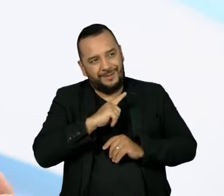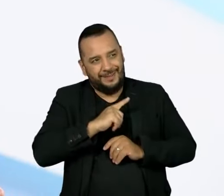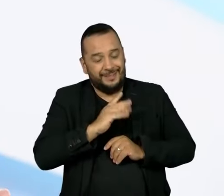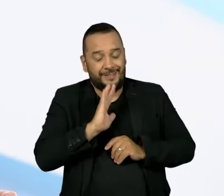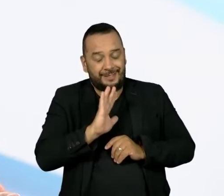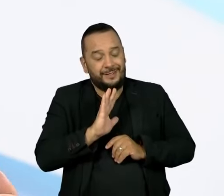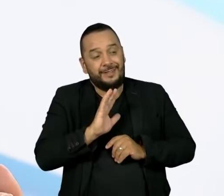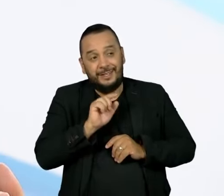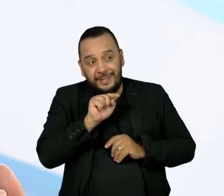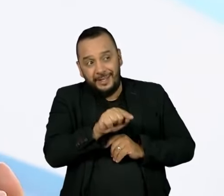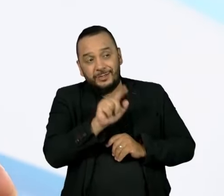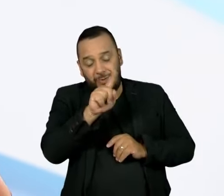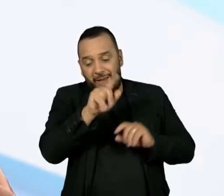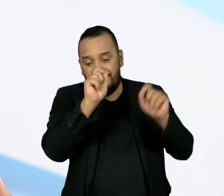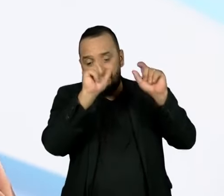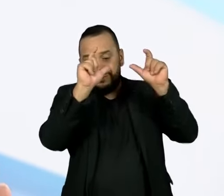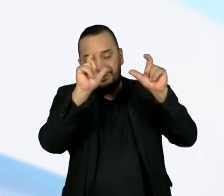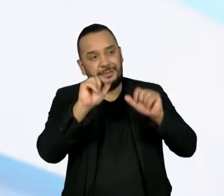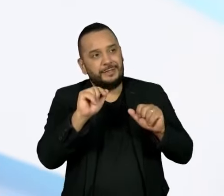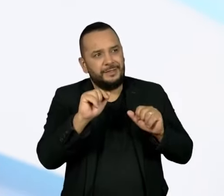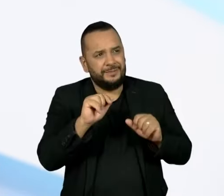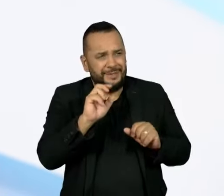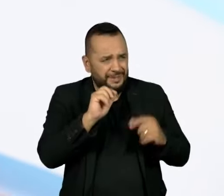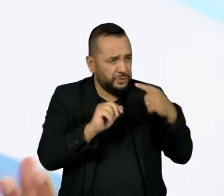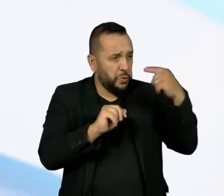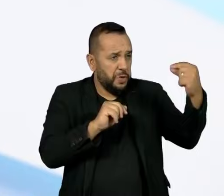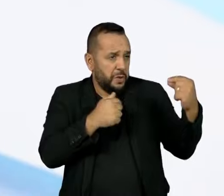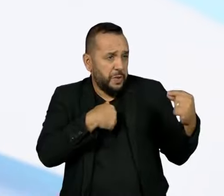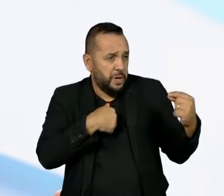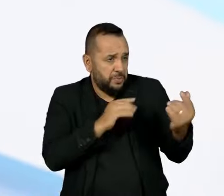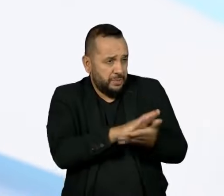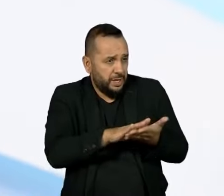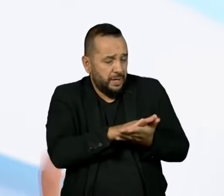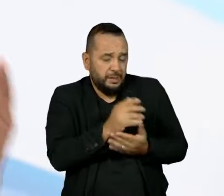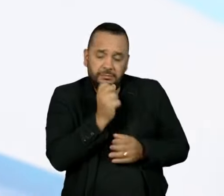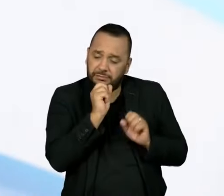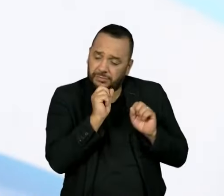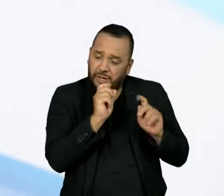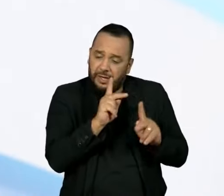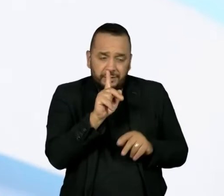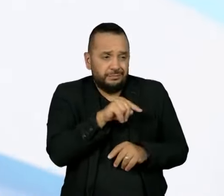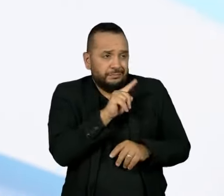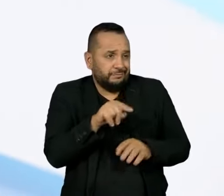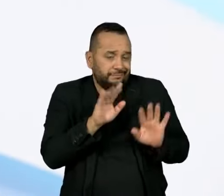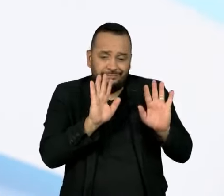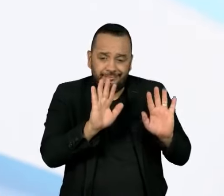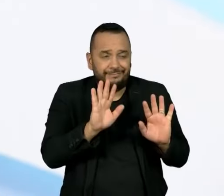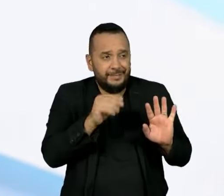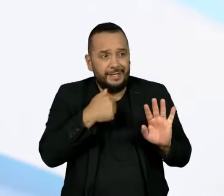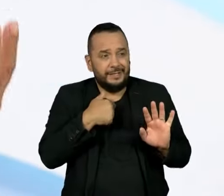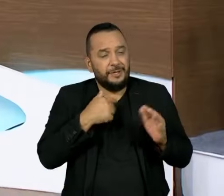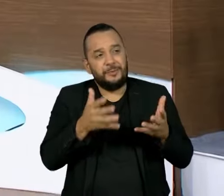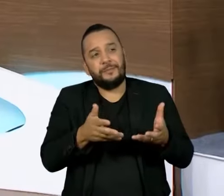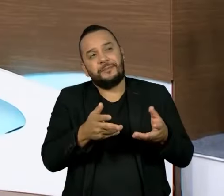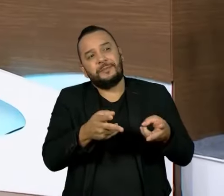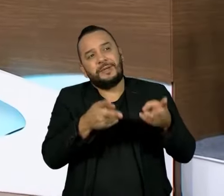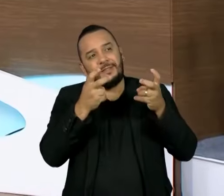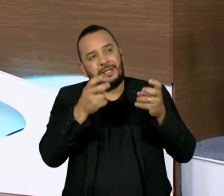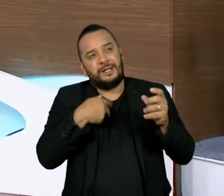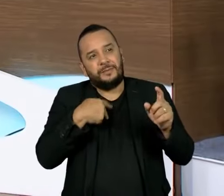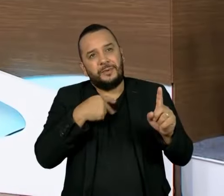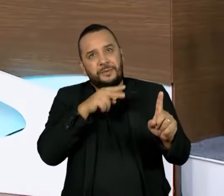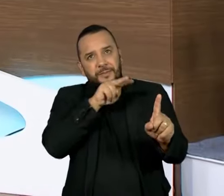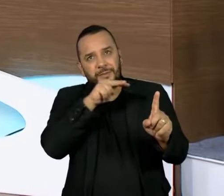choque não é não ser escolhida, mas apercebermos e observarmos de fora como é que este sistema pode